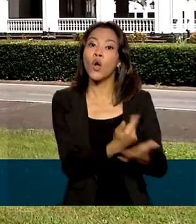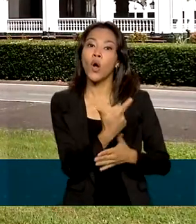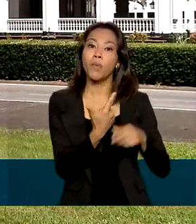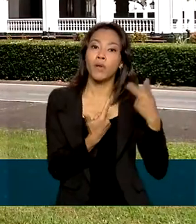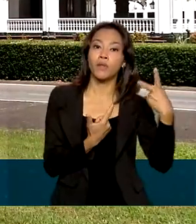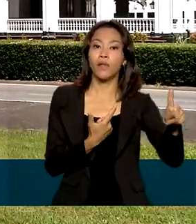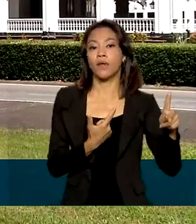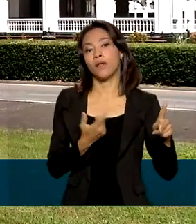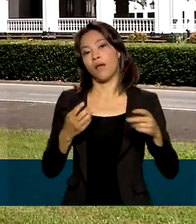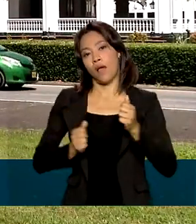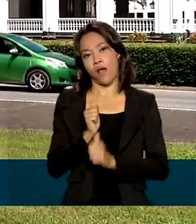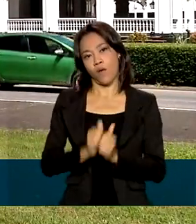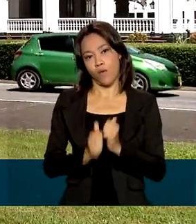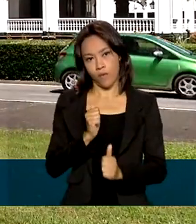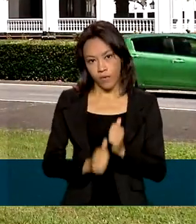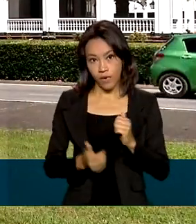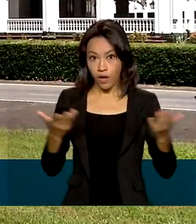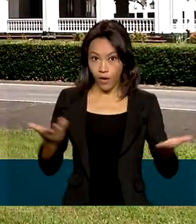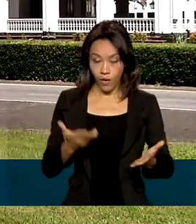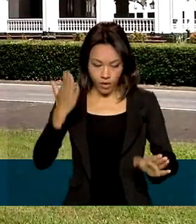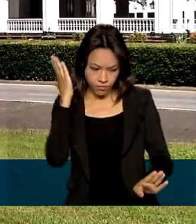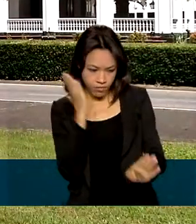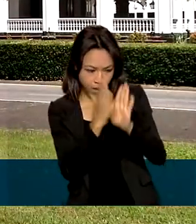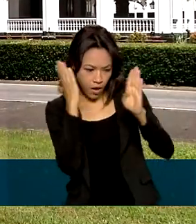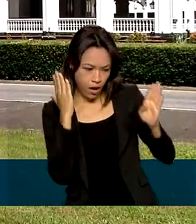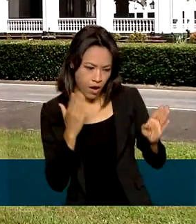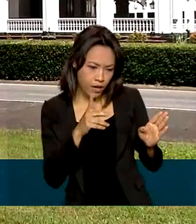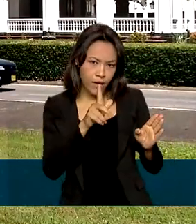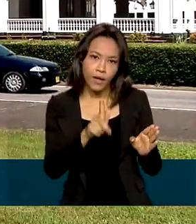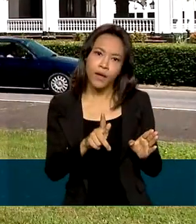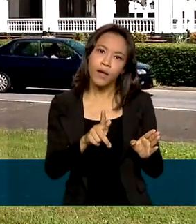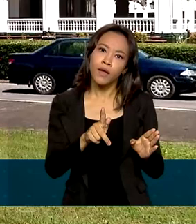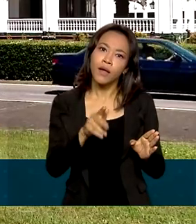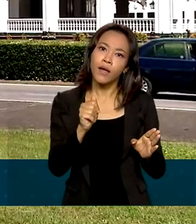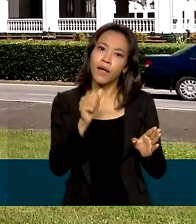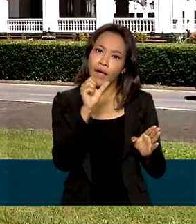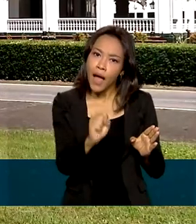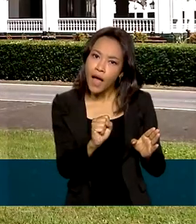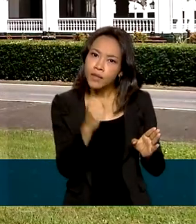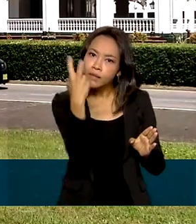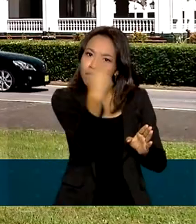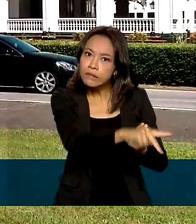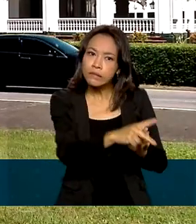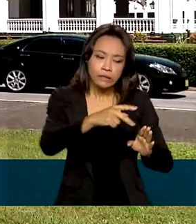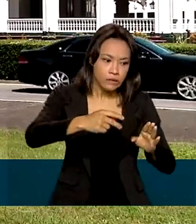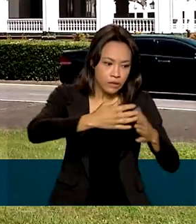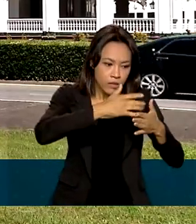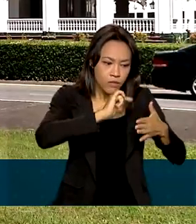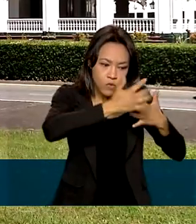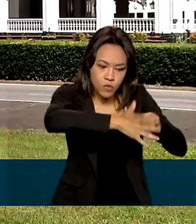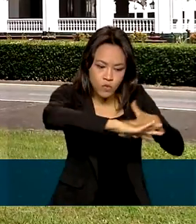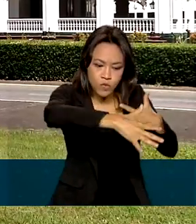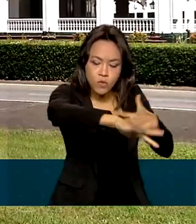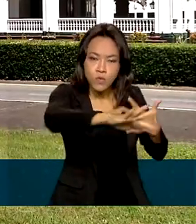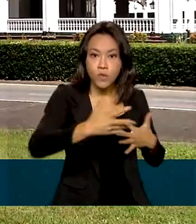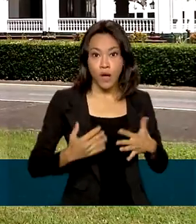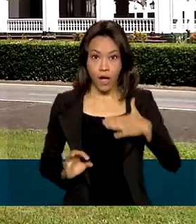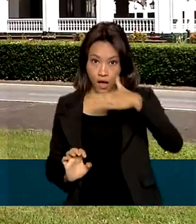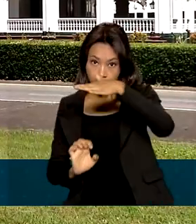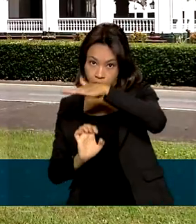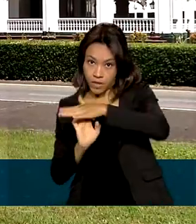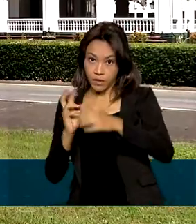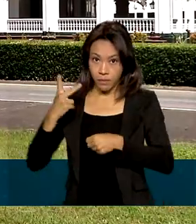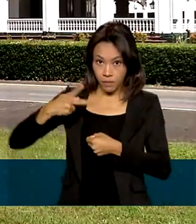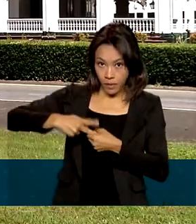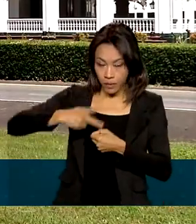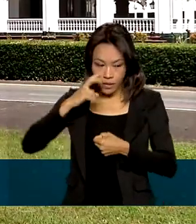Mas agora, com a descoberta de jazidas de gás e petróleo na costa marítima do Suriname, a Petrobras tem interesse em ampliar